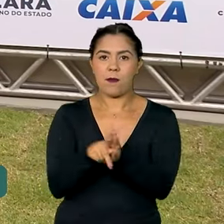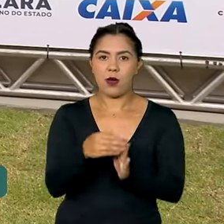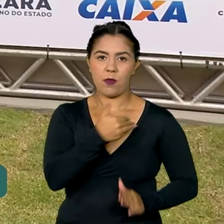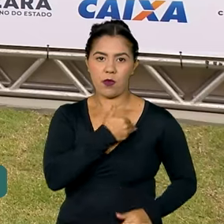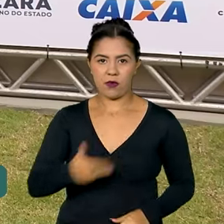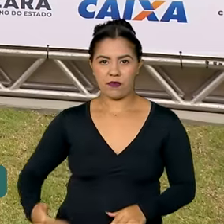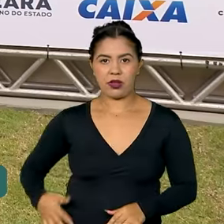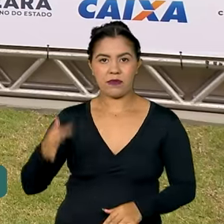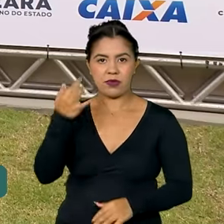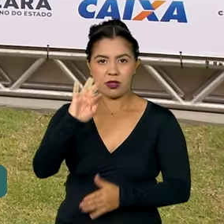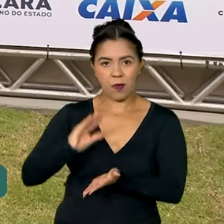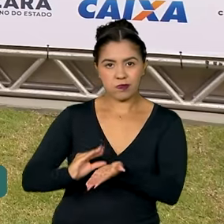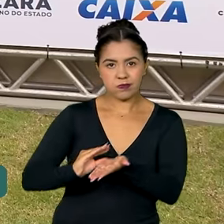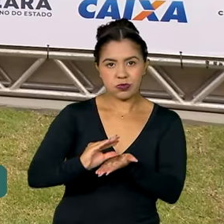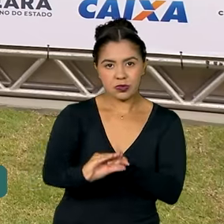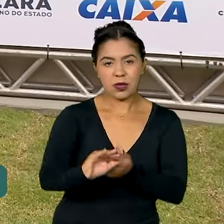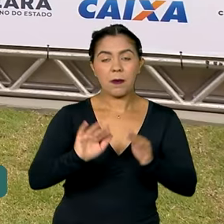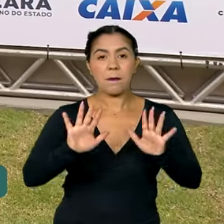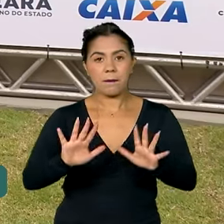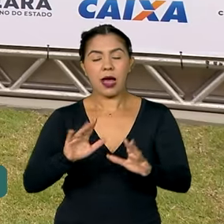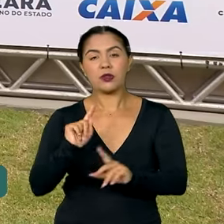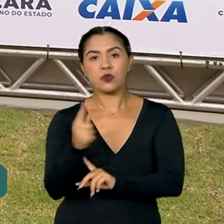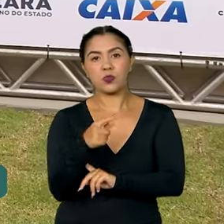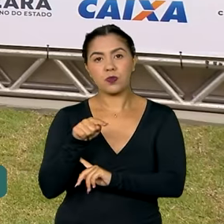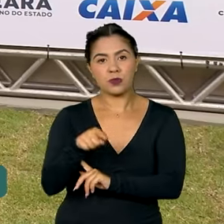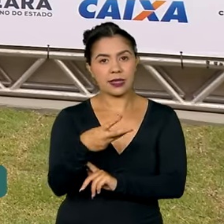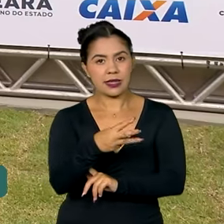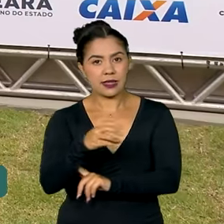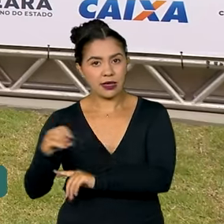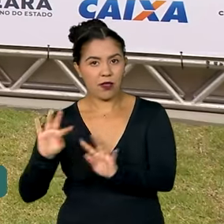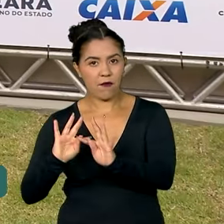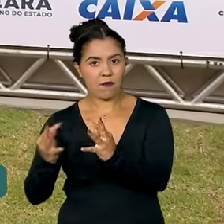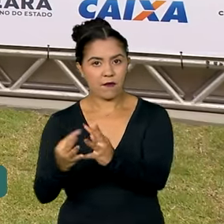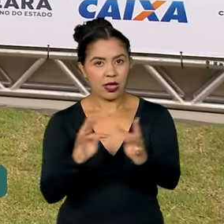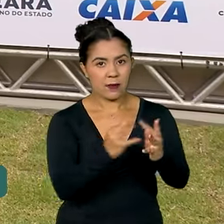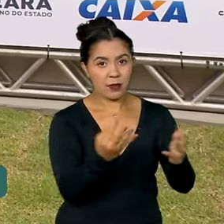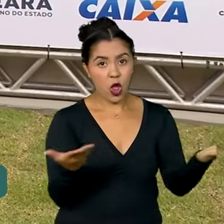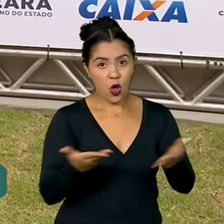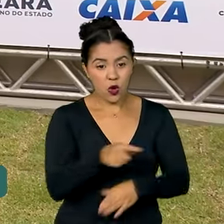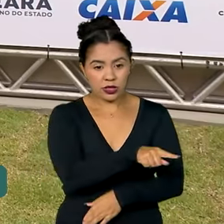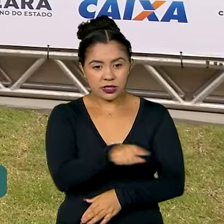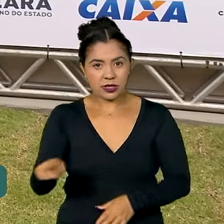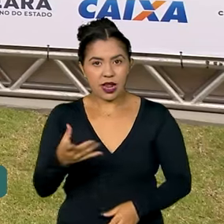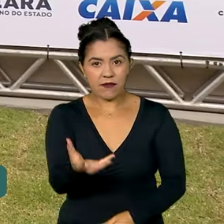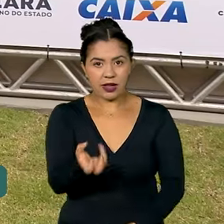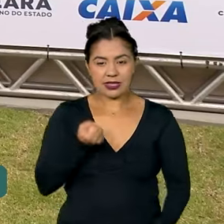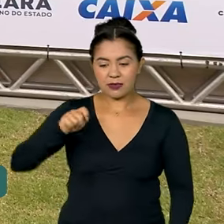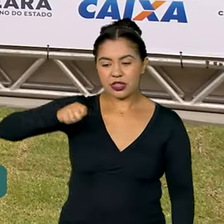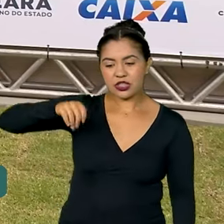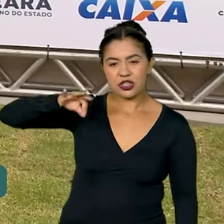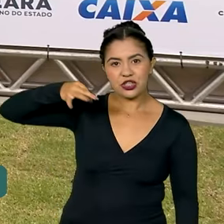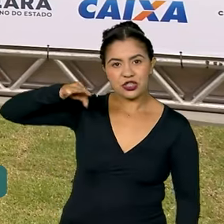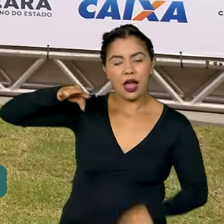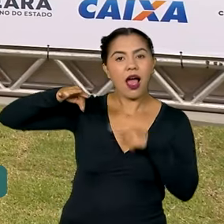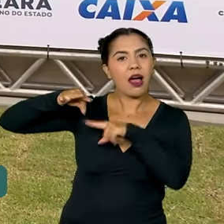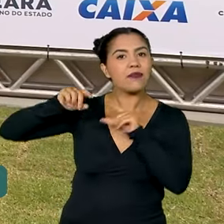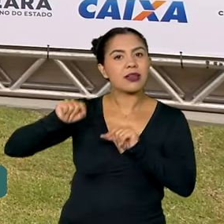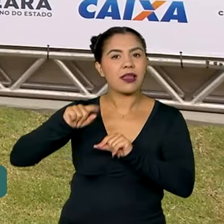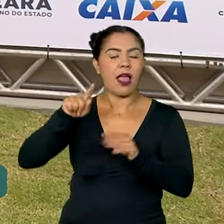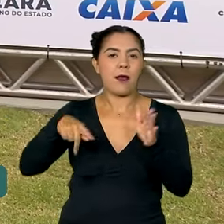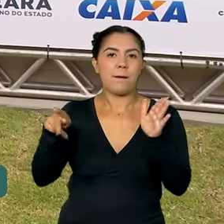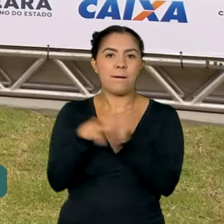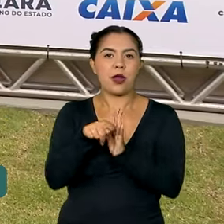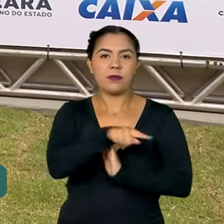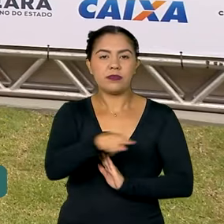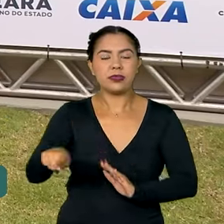federal. E as quase 1.300 famílias que vão receber as chaves do apartamento hoje são famílias de baixa renda. Assim